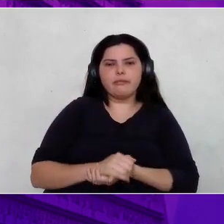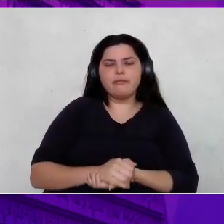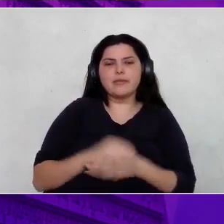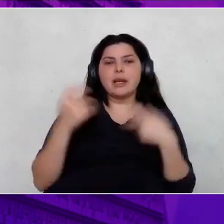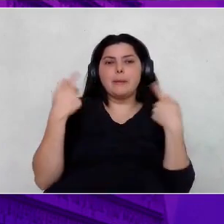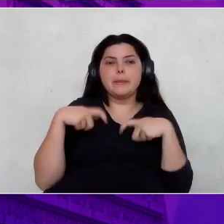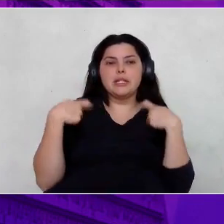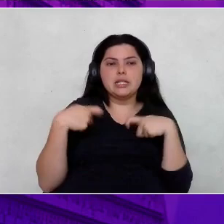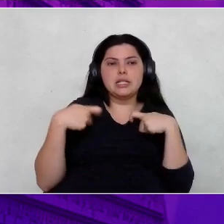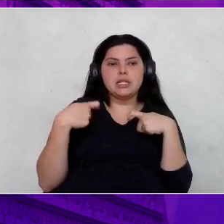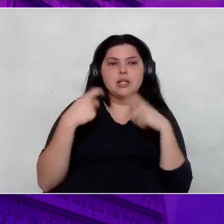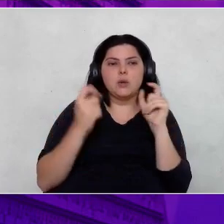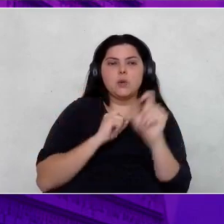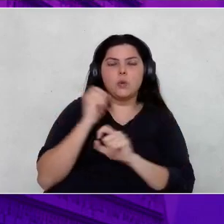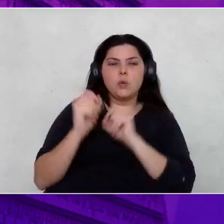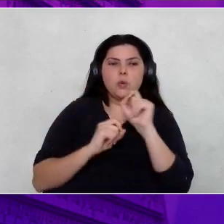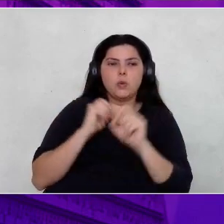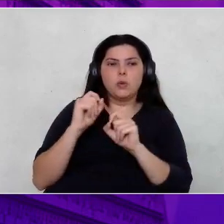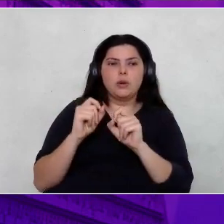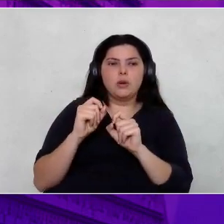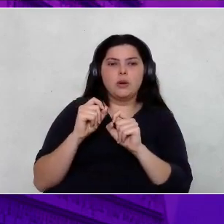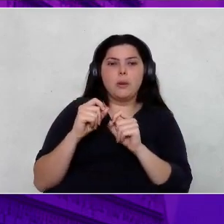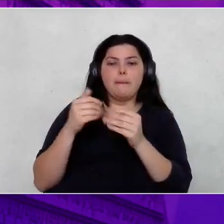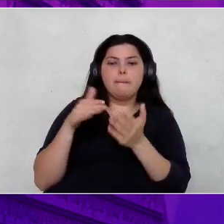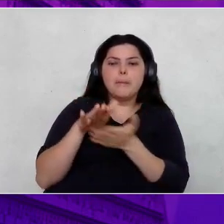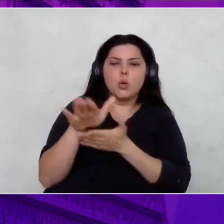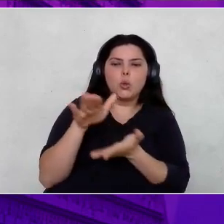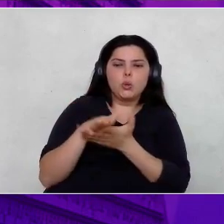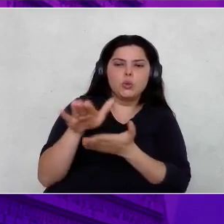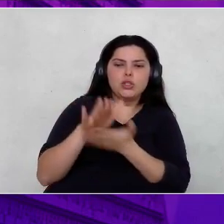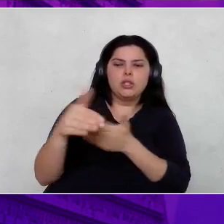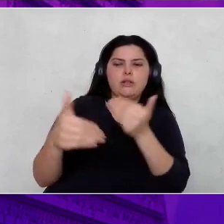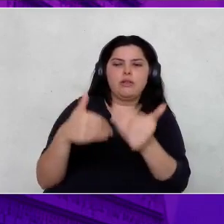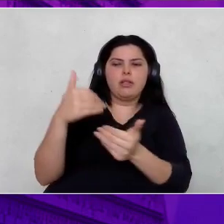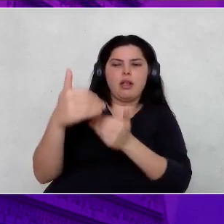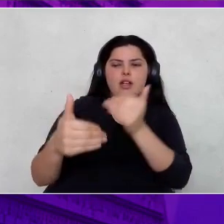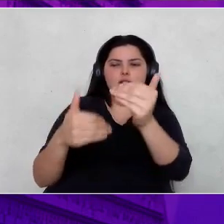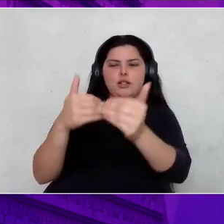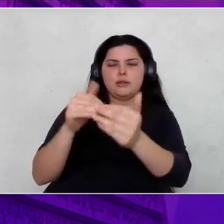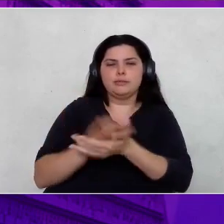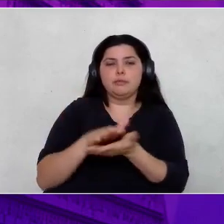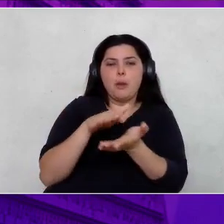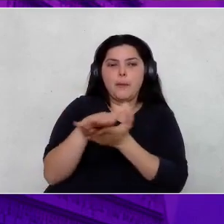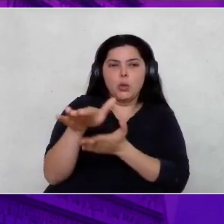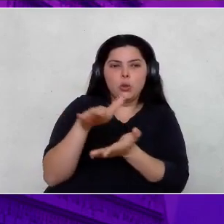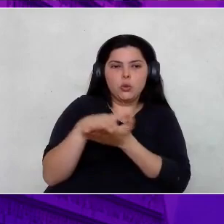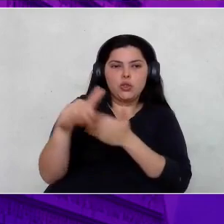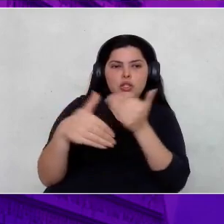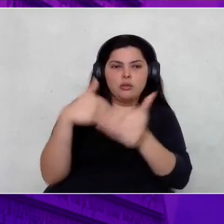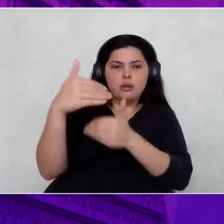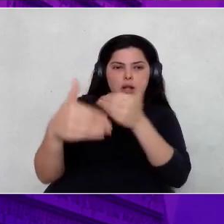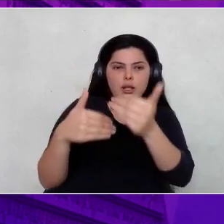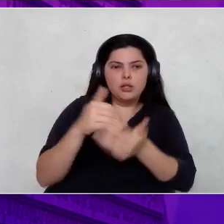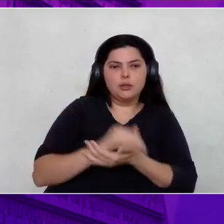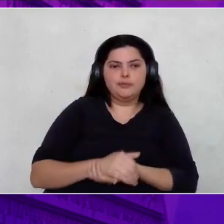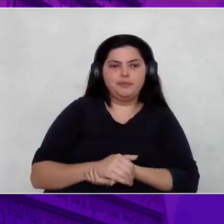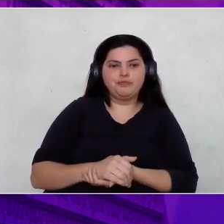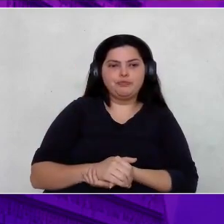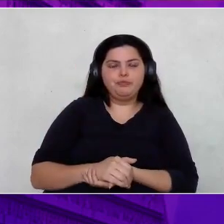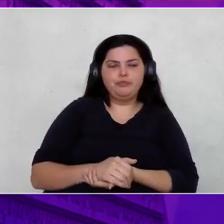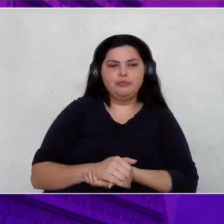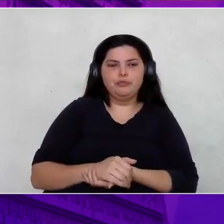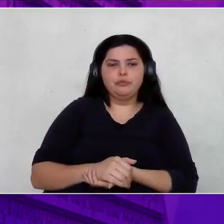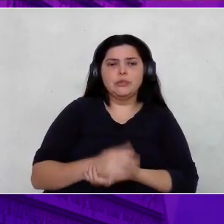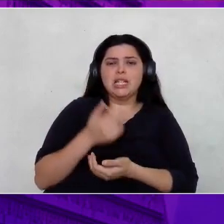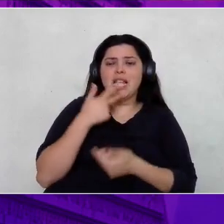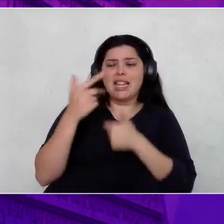um negócio que se chama produtividade. E a produtividade não é sobre trabalhar 12,